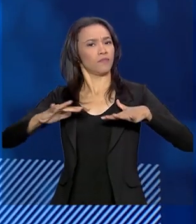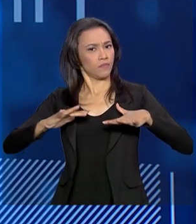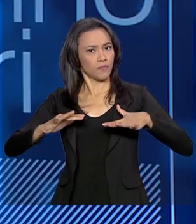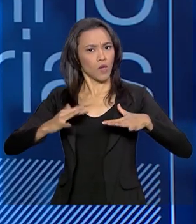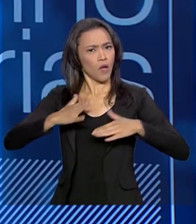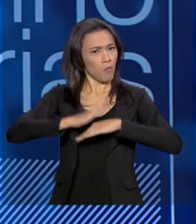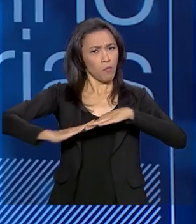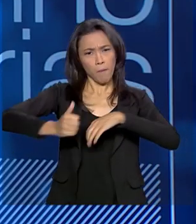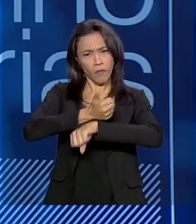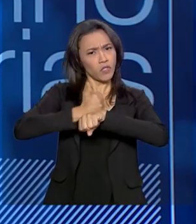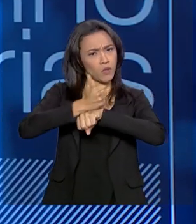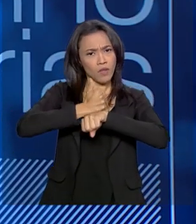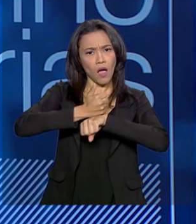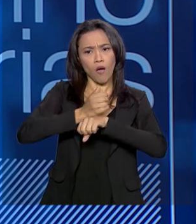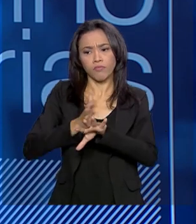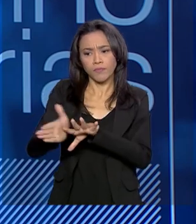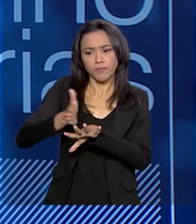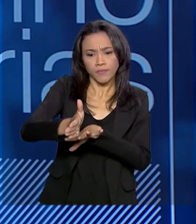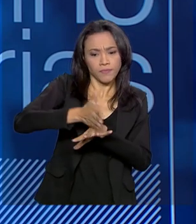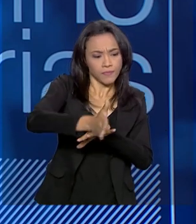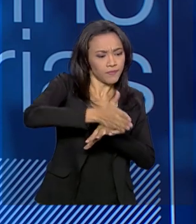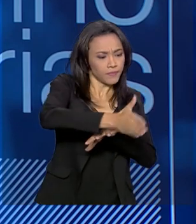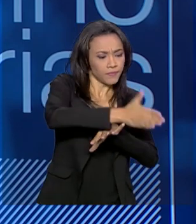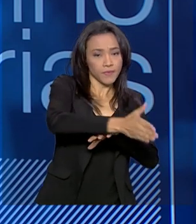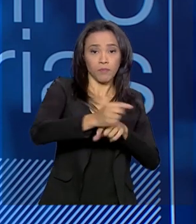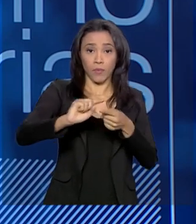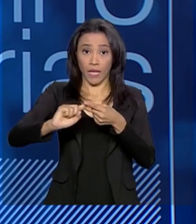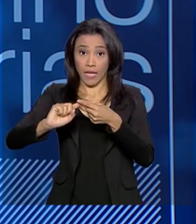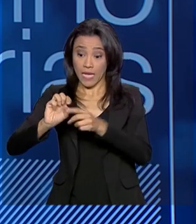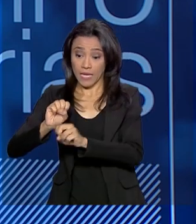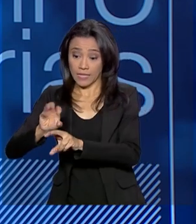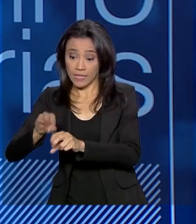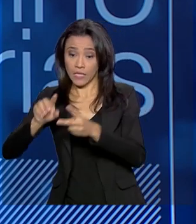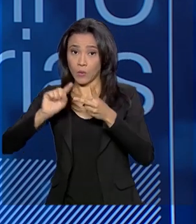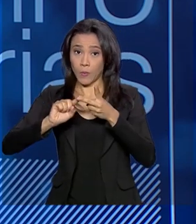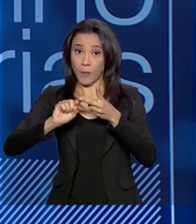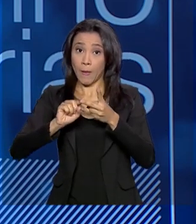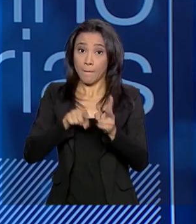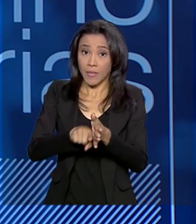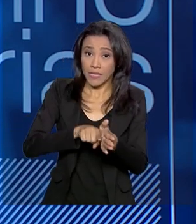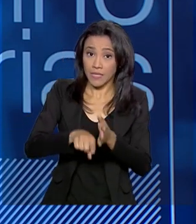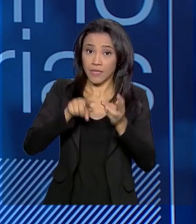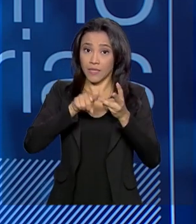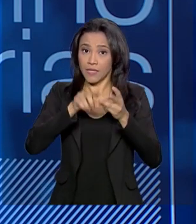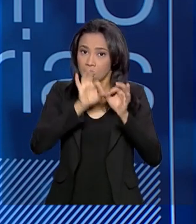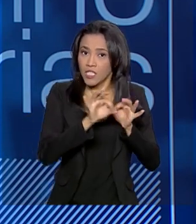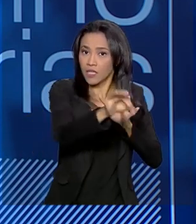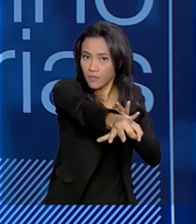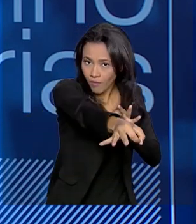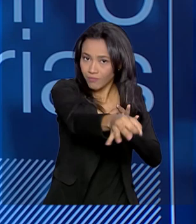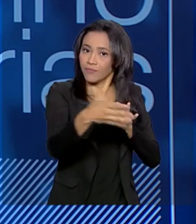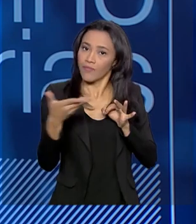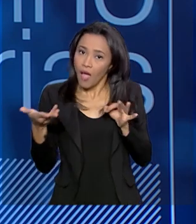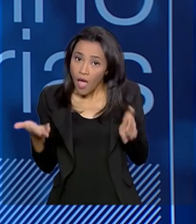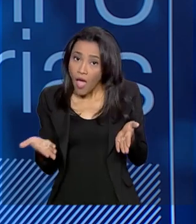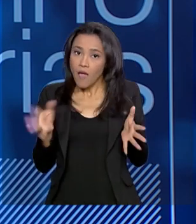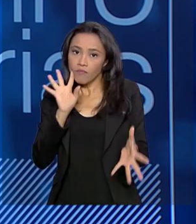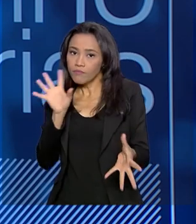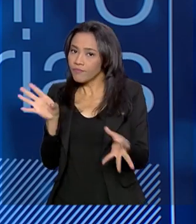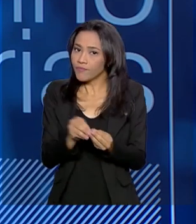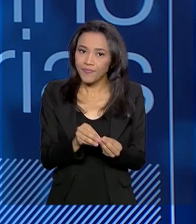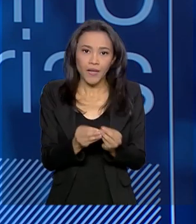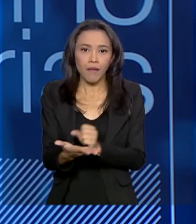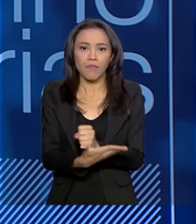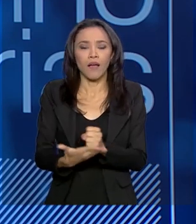que atua em várias frentes, até aquele tripé ensino, pesquisa e extensão. Então, ou isso é a base de uma universidade.